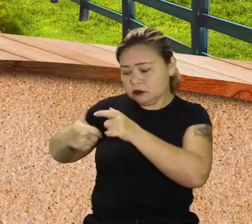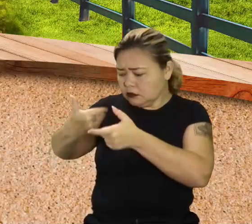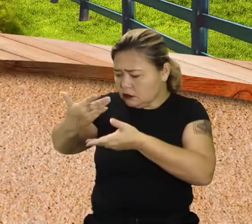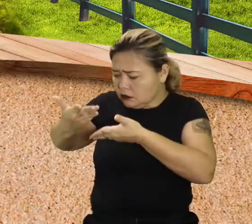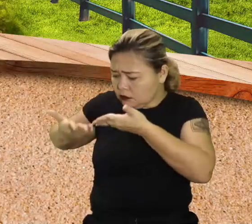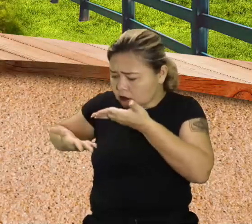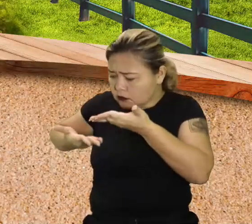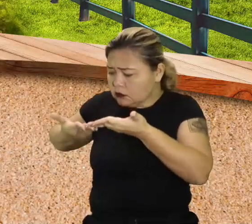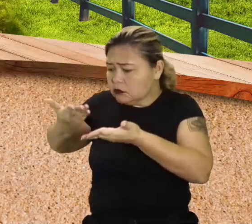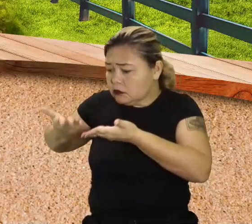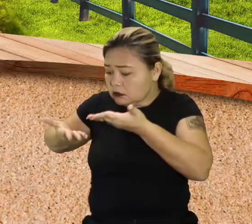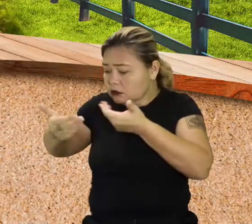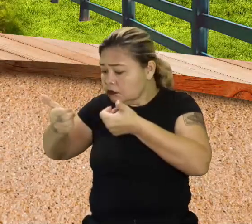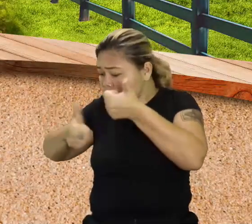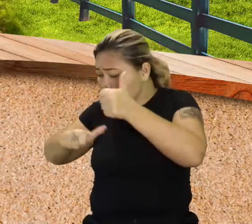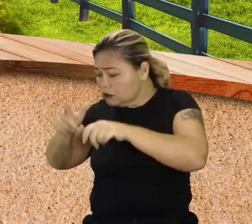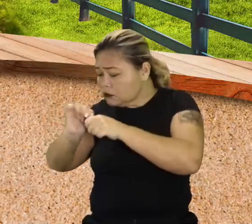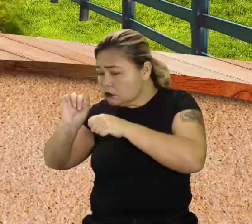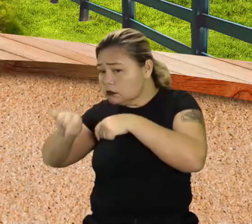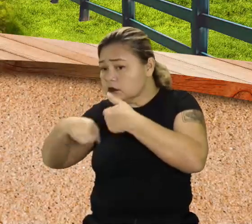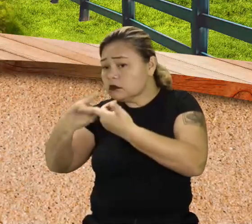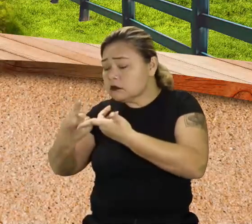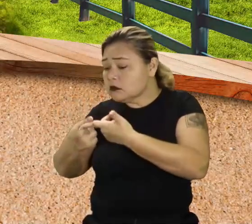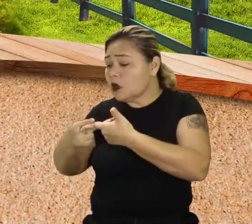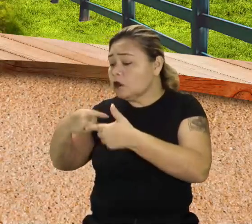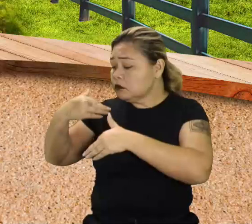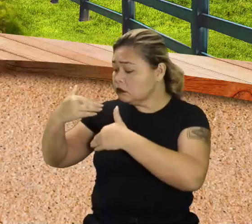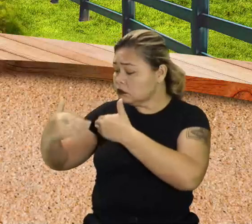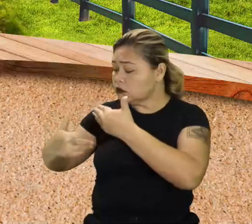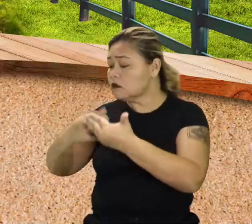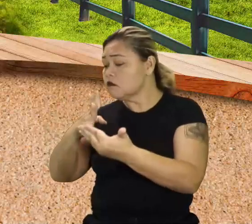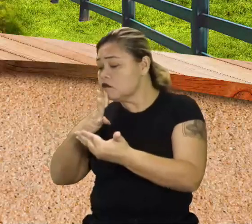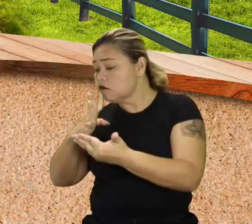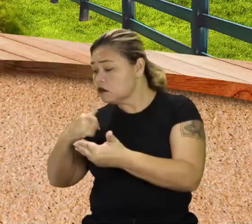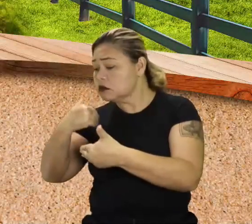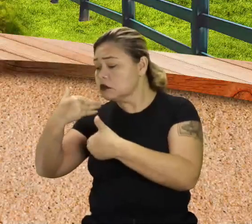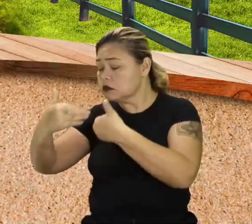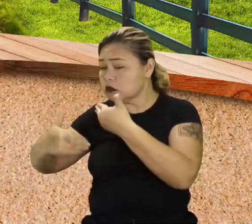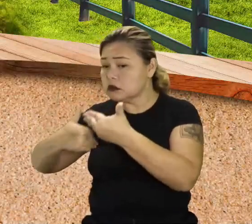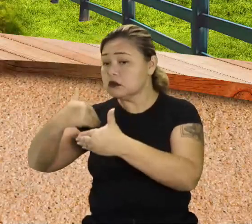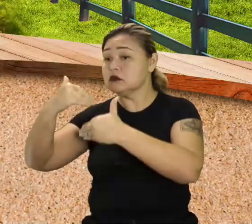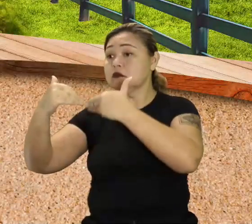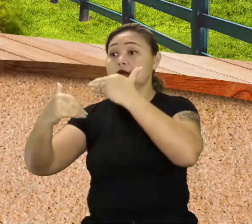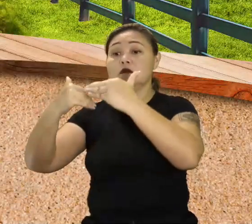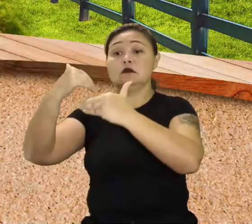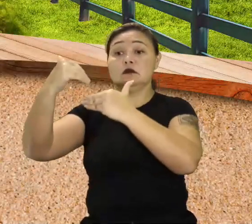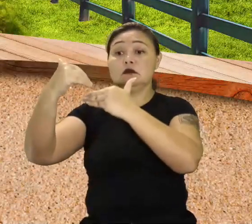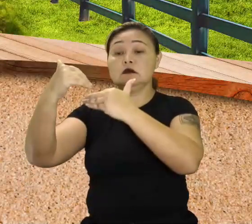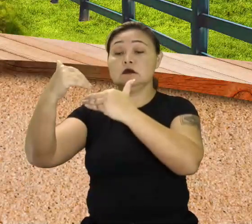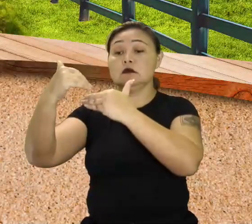levantamento das árvores nativas, o seu processo, conhecer o seu processo de desenvolvimento, que não